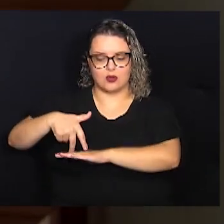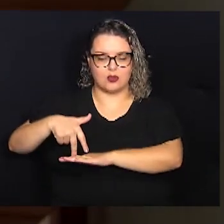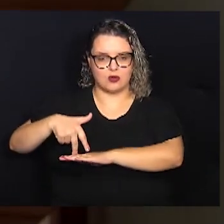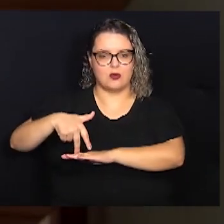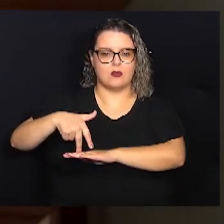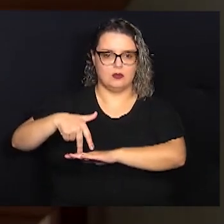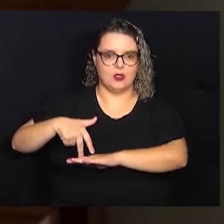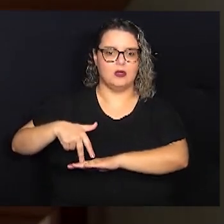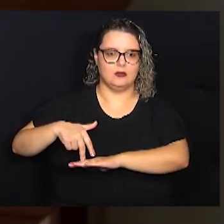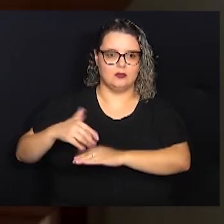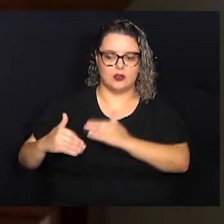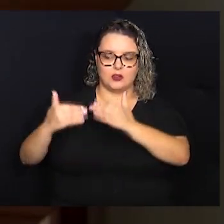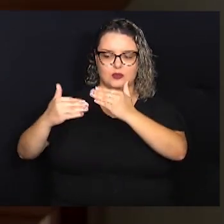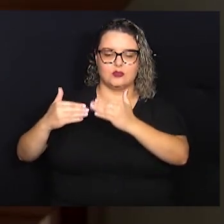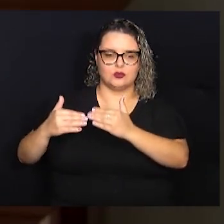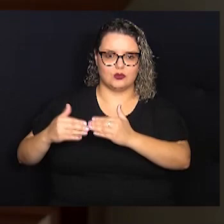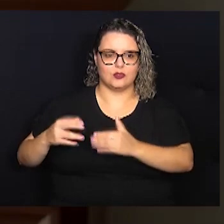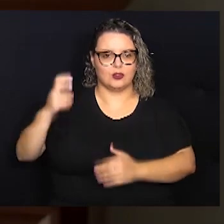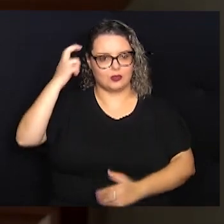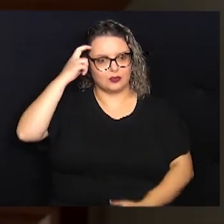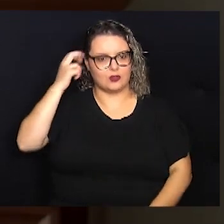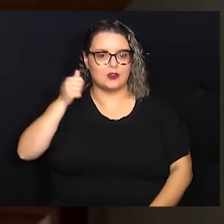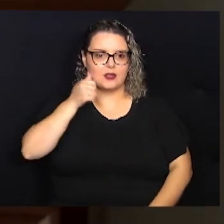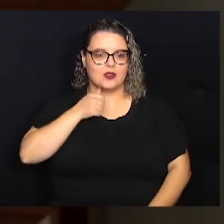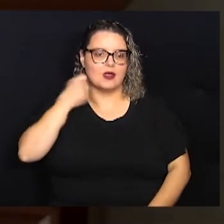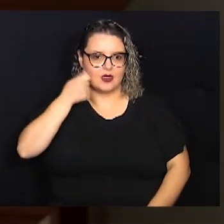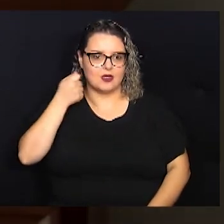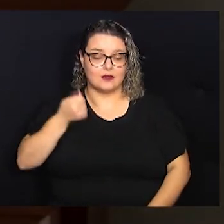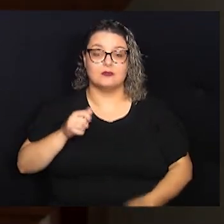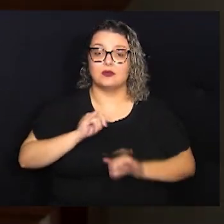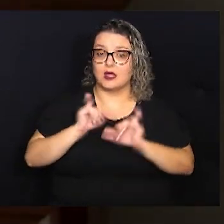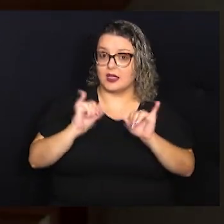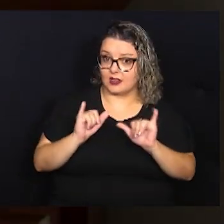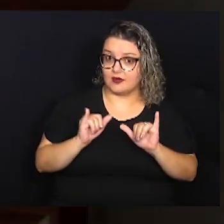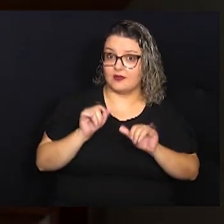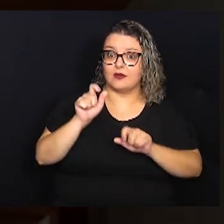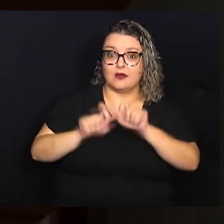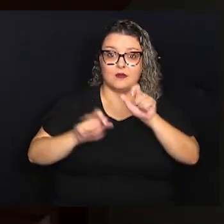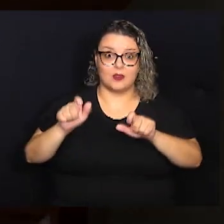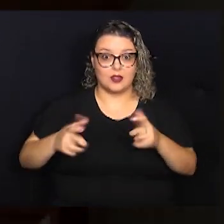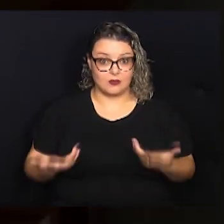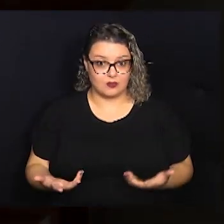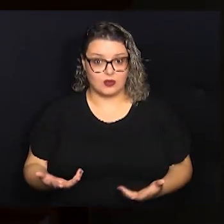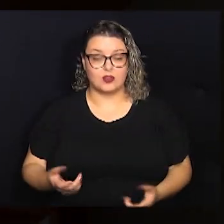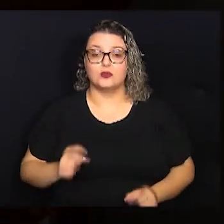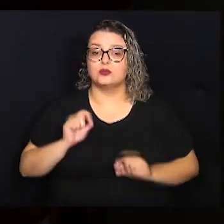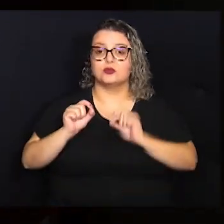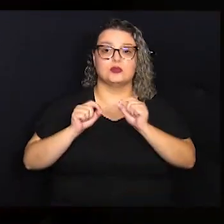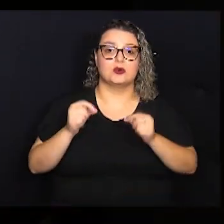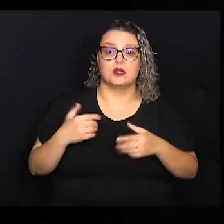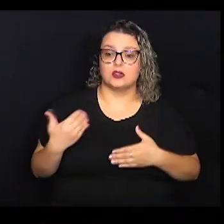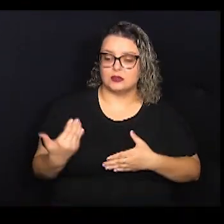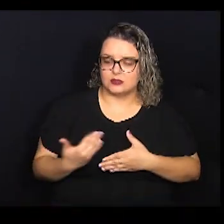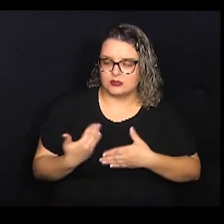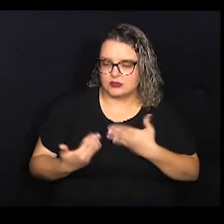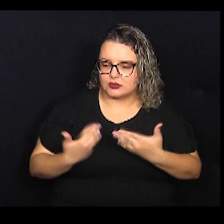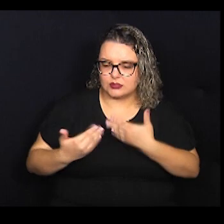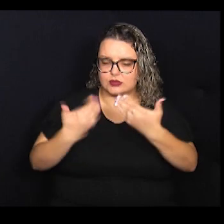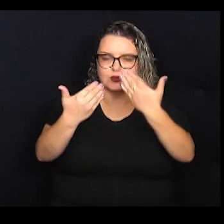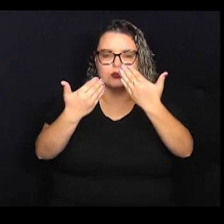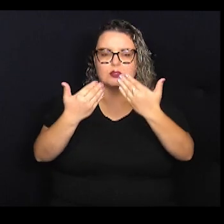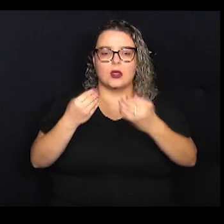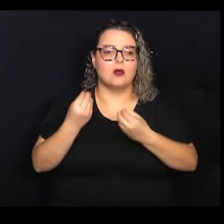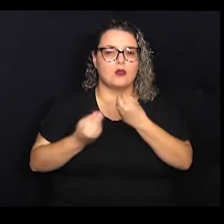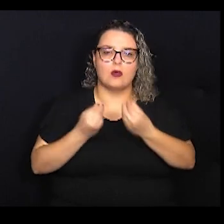atriz, diretora e produtora cultural Tereza Aguiar, para informar ao público a respeito das obras